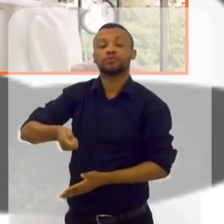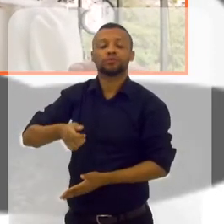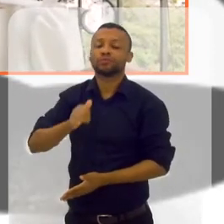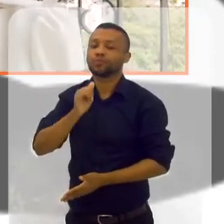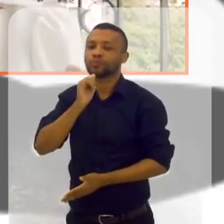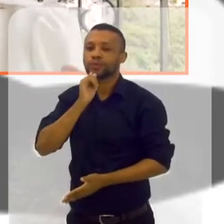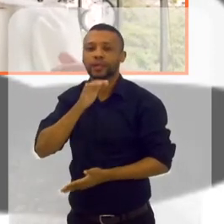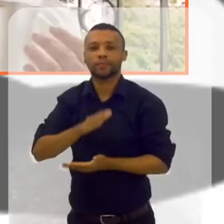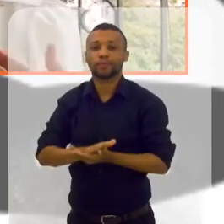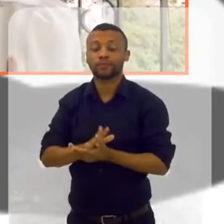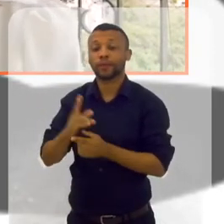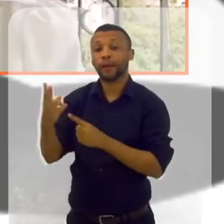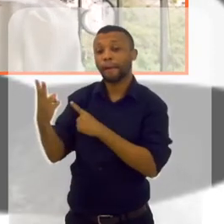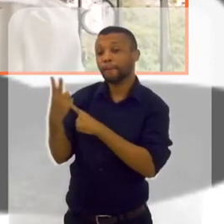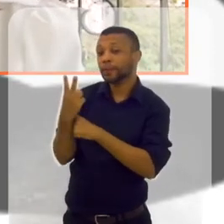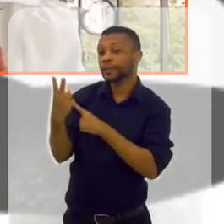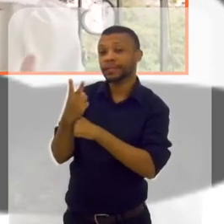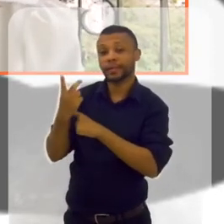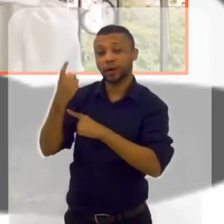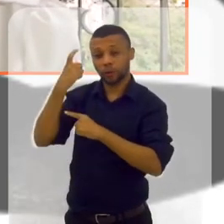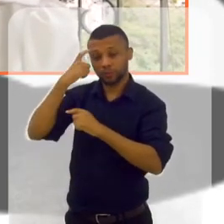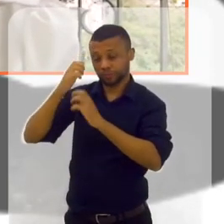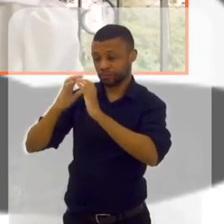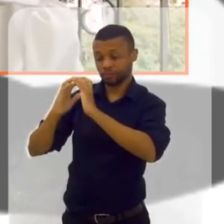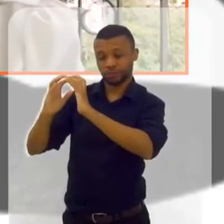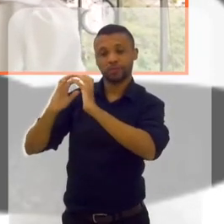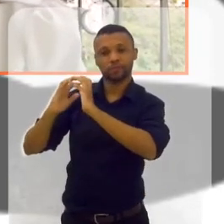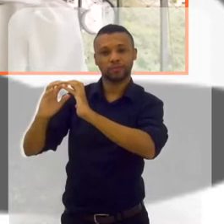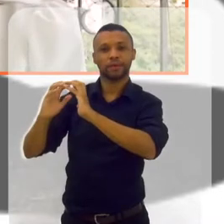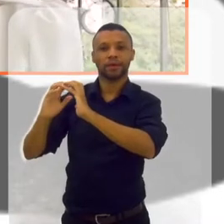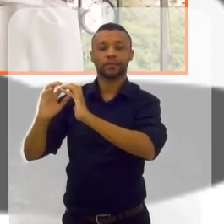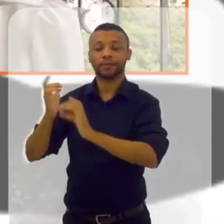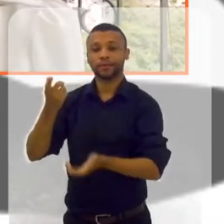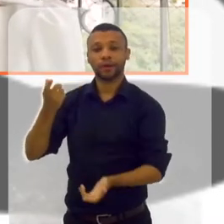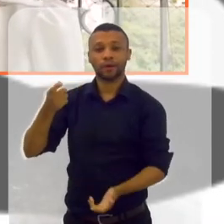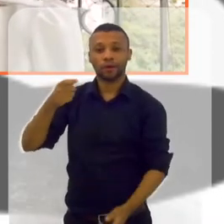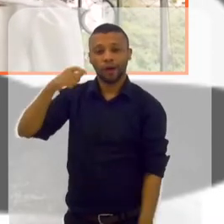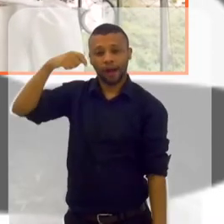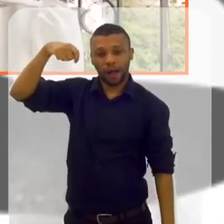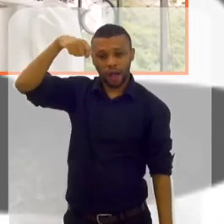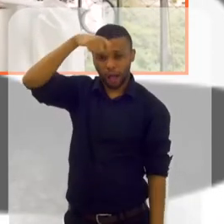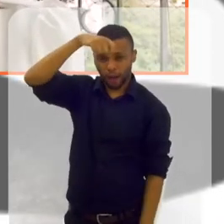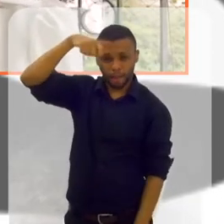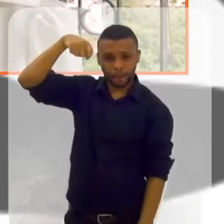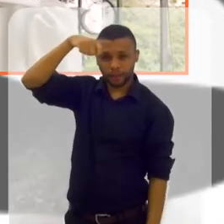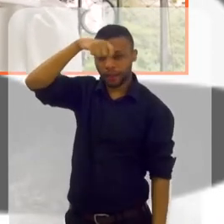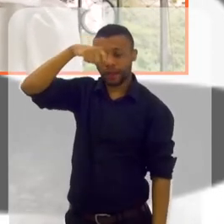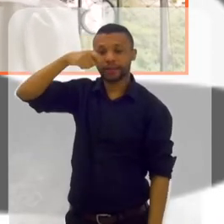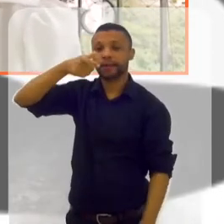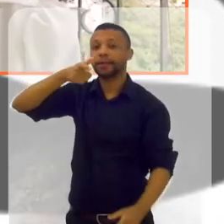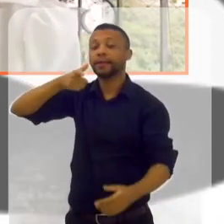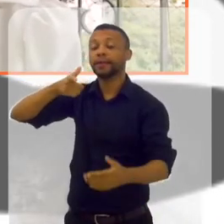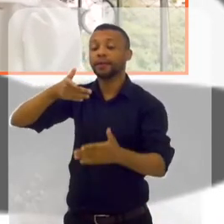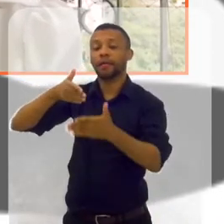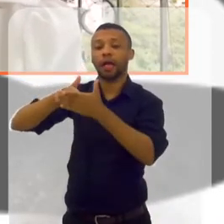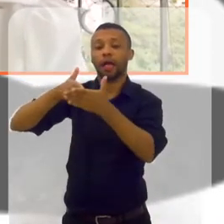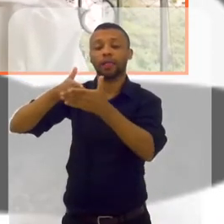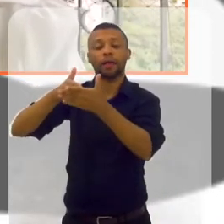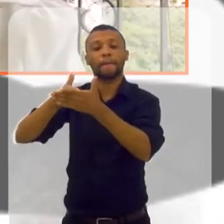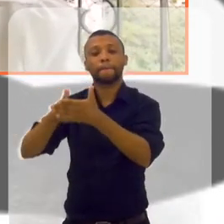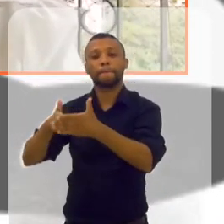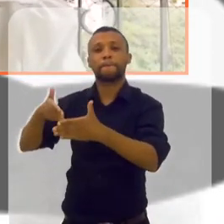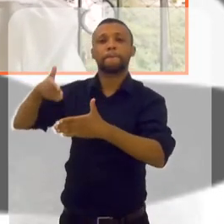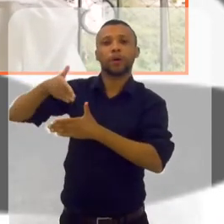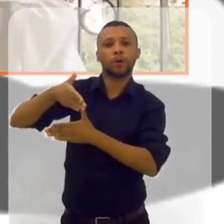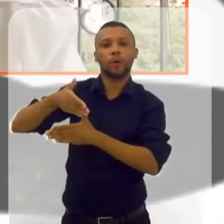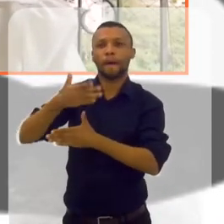autoproteção. Então, ele serve para várias coisas. E a hipnose, ela atravessa esse fator crítico. Ela atravessa